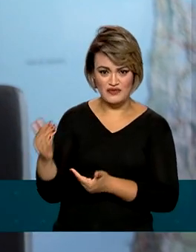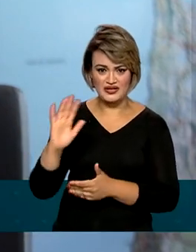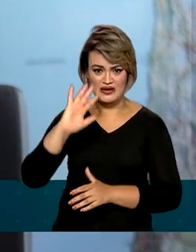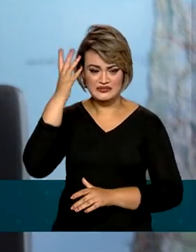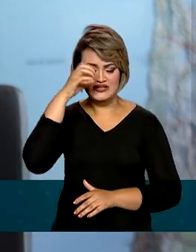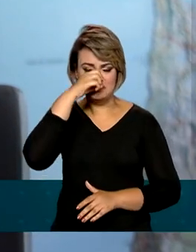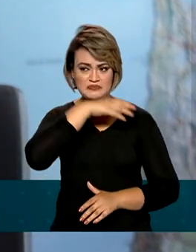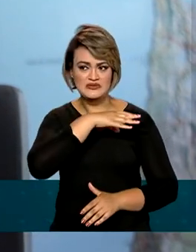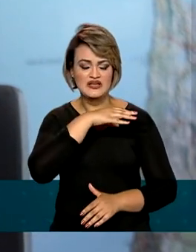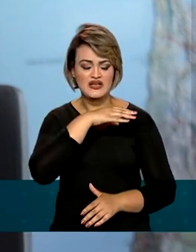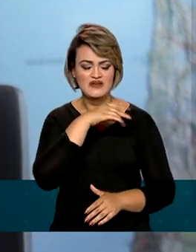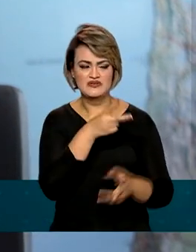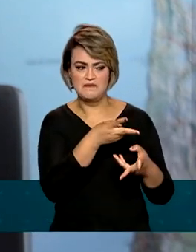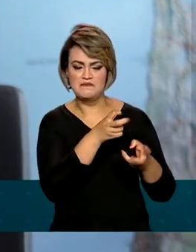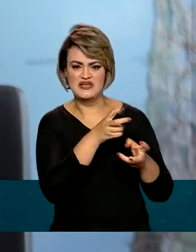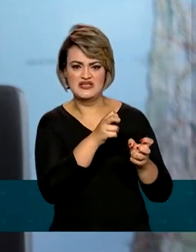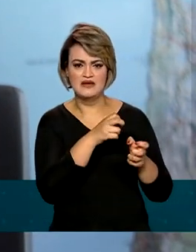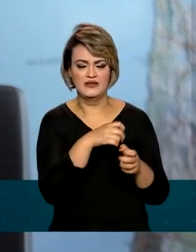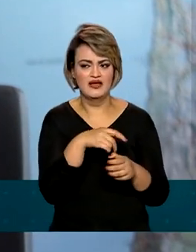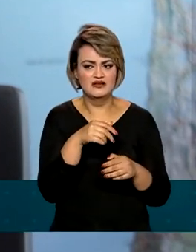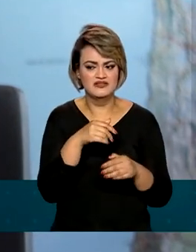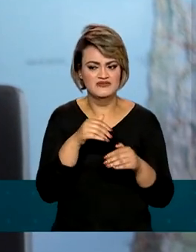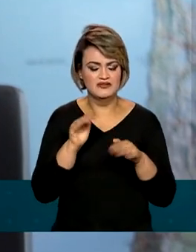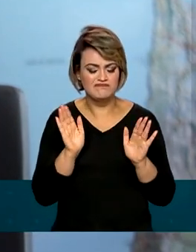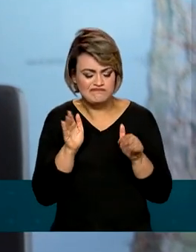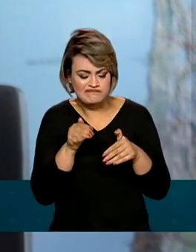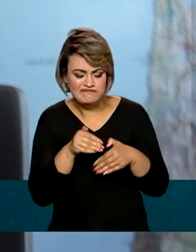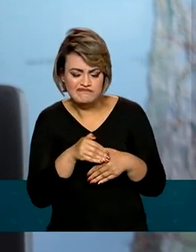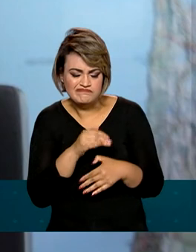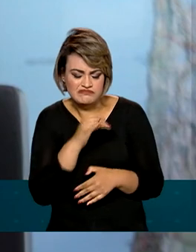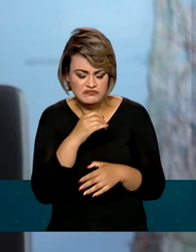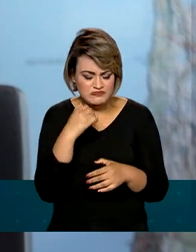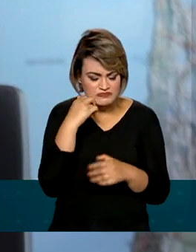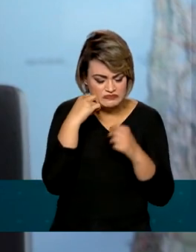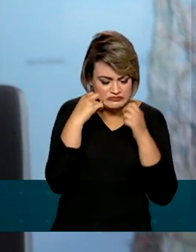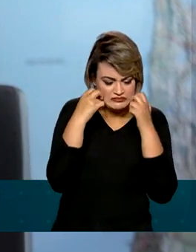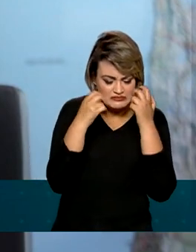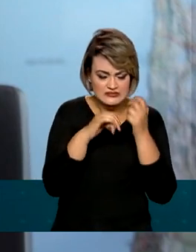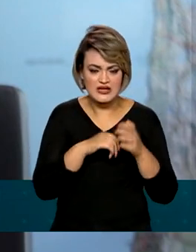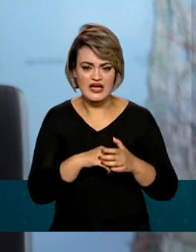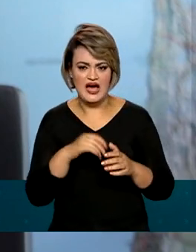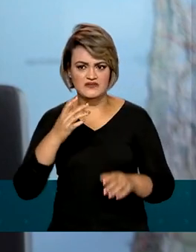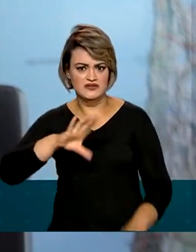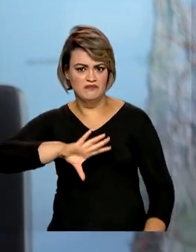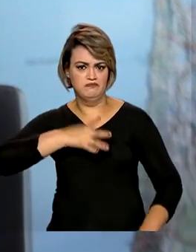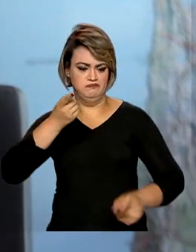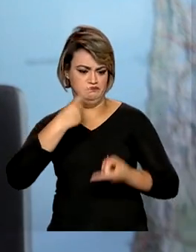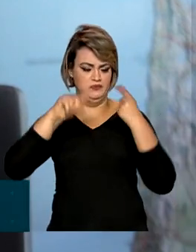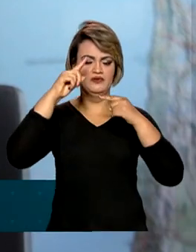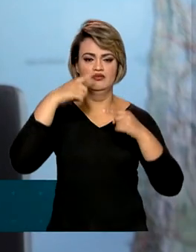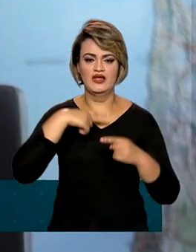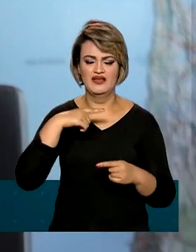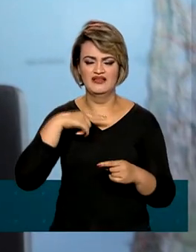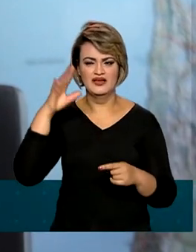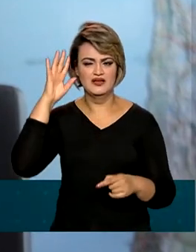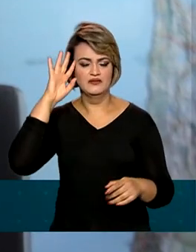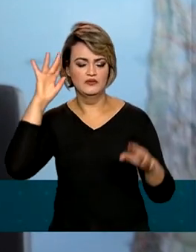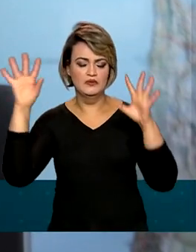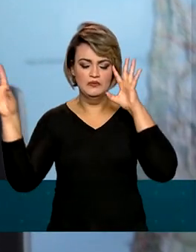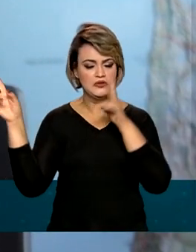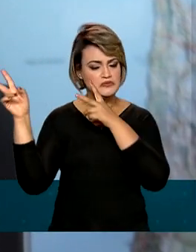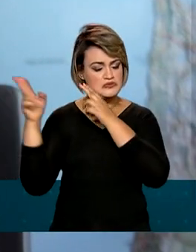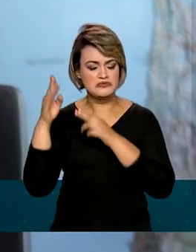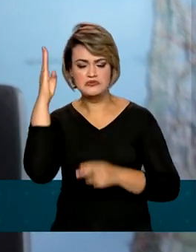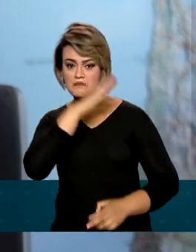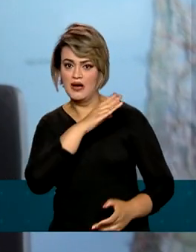eles dão sinais. Ficam mais reclusos, têm reações emocionais inesperadas, passam a ter pesadelos. É